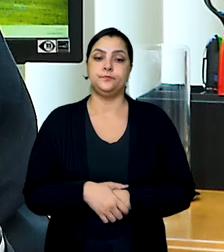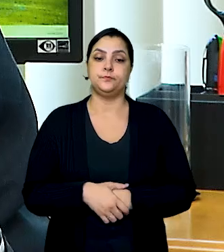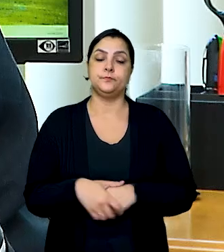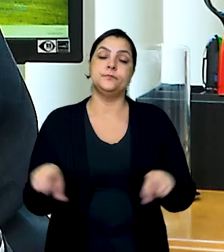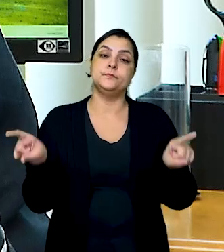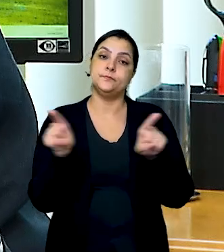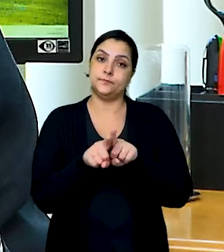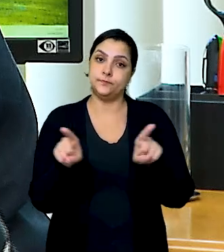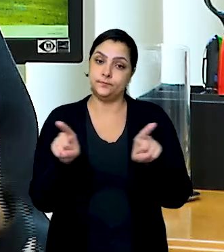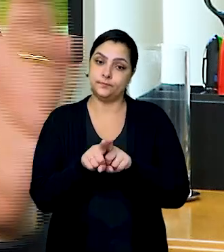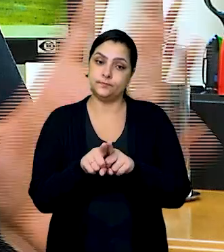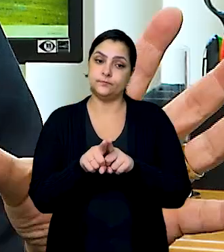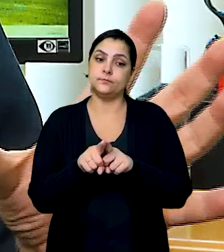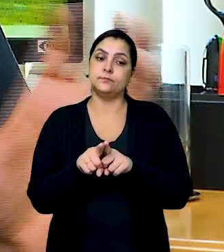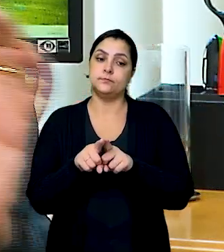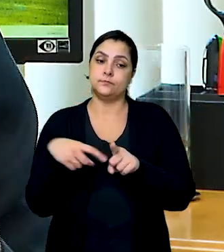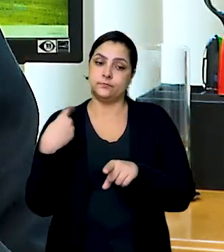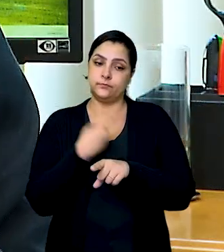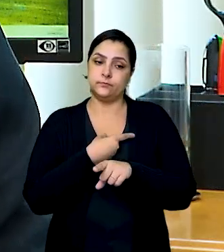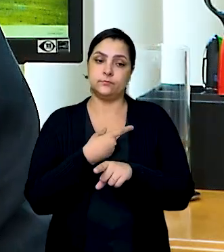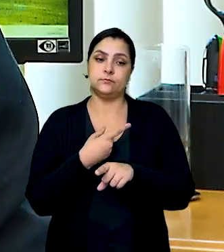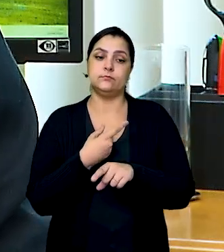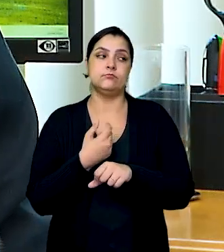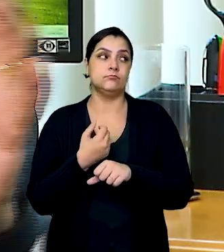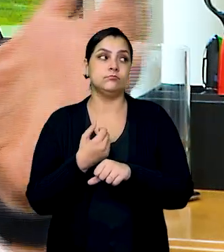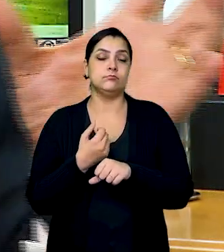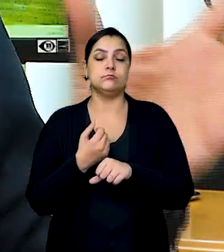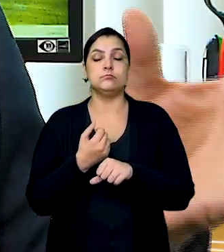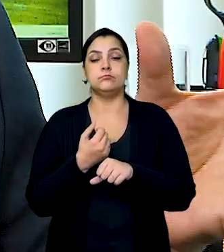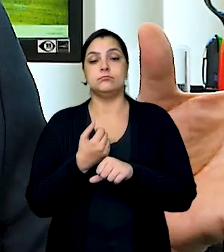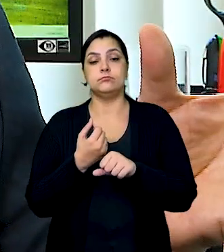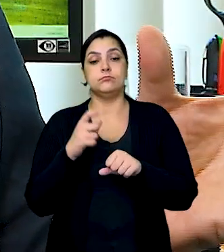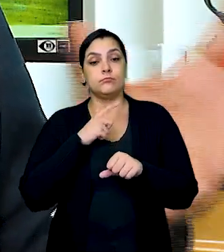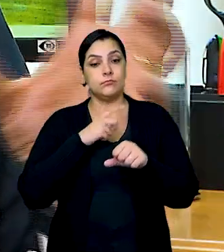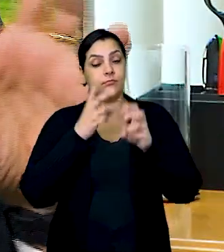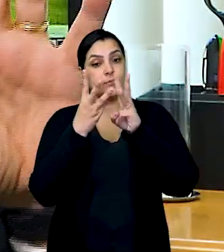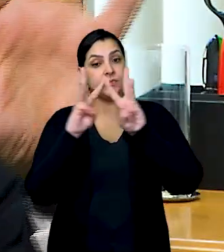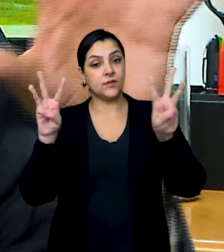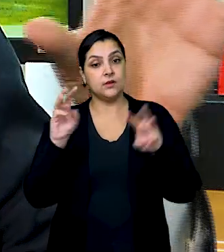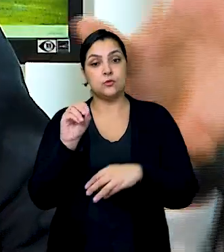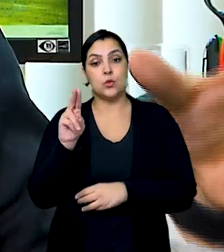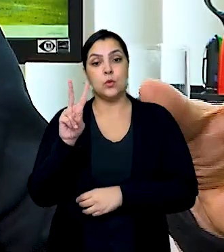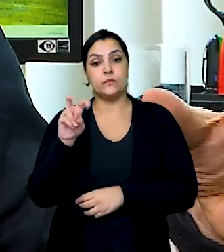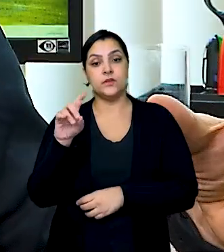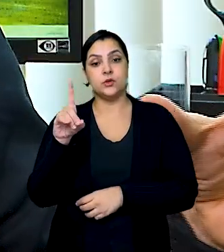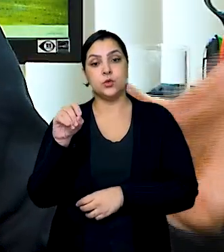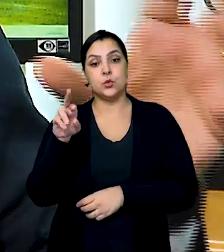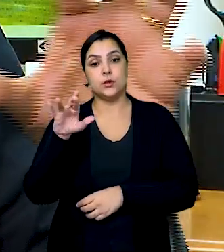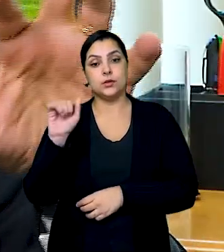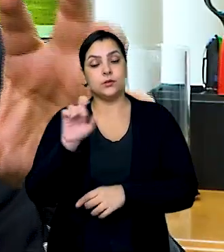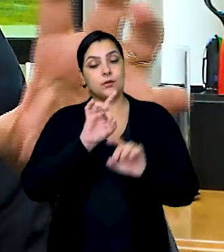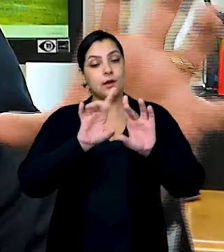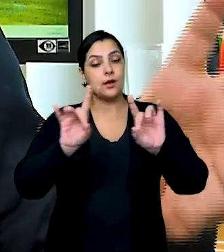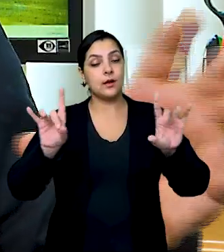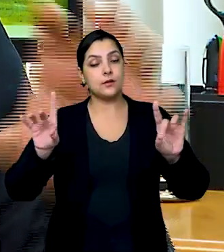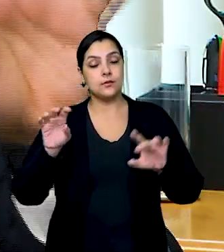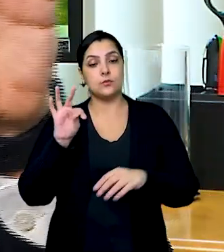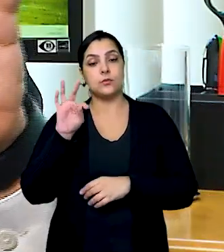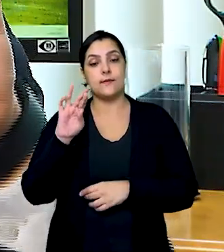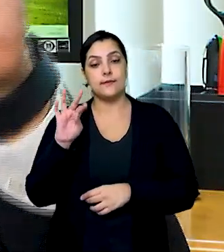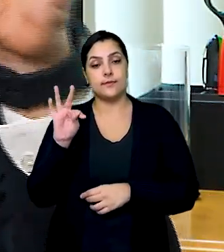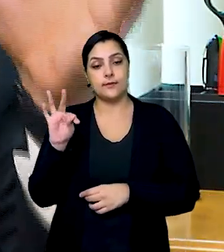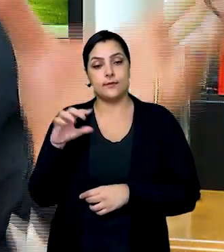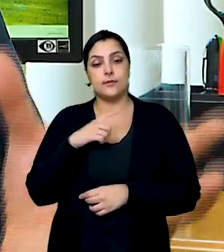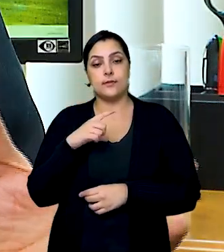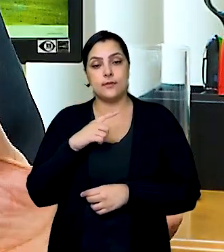também estabelecemos uma página na ouvidoria dos tribunais. Então, cada ouvidoria